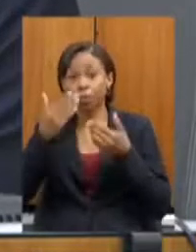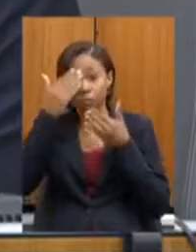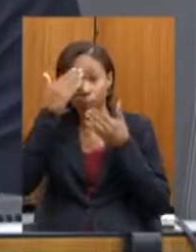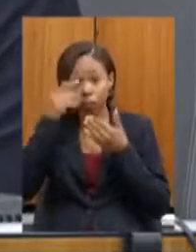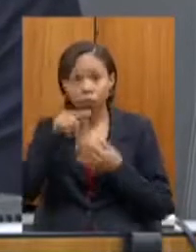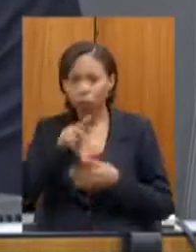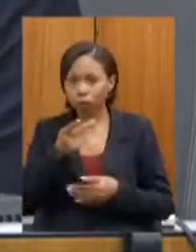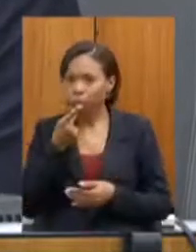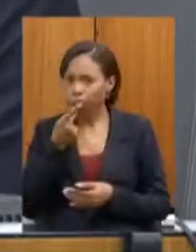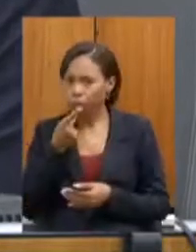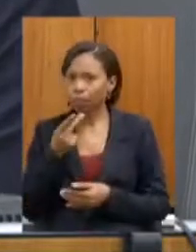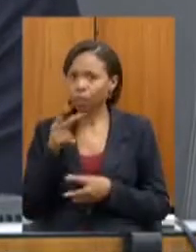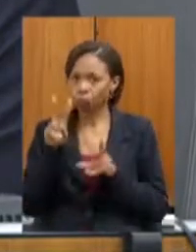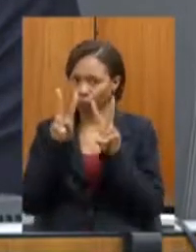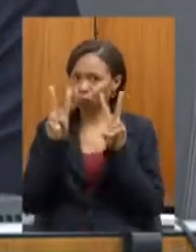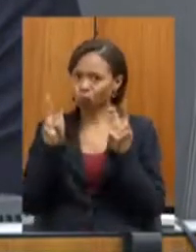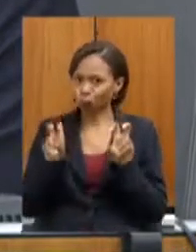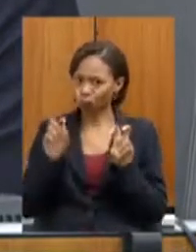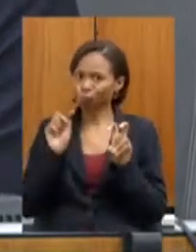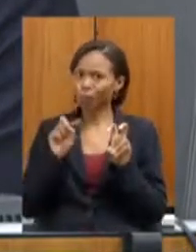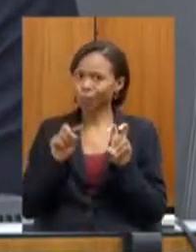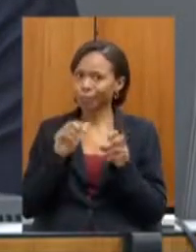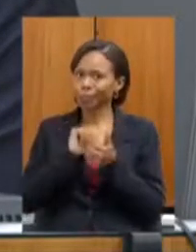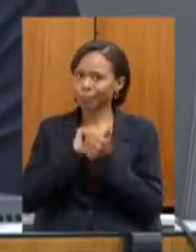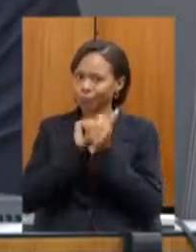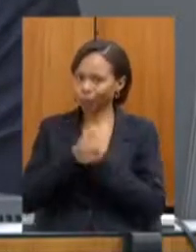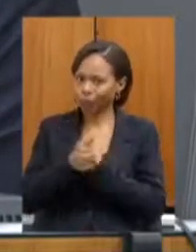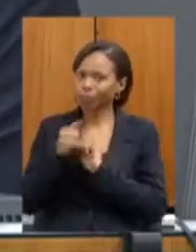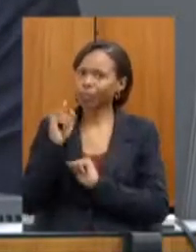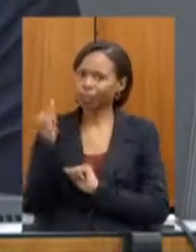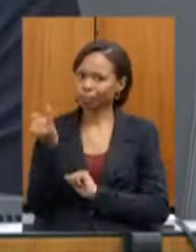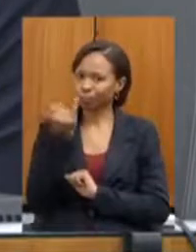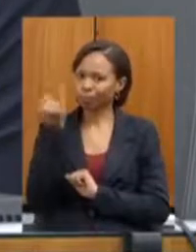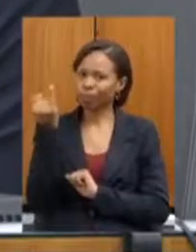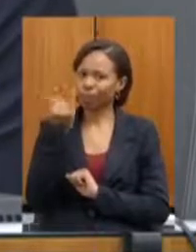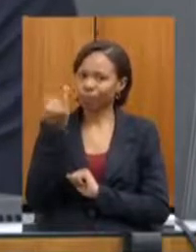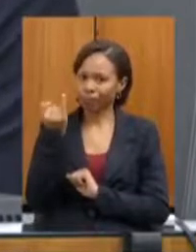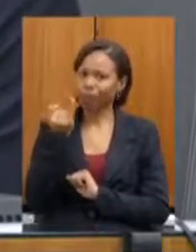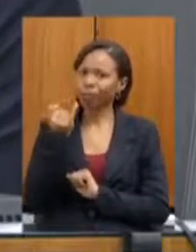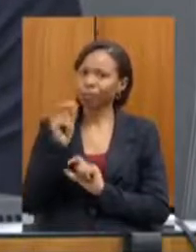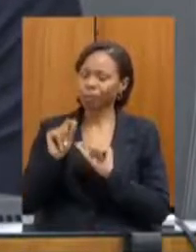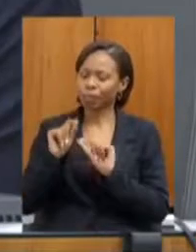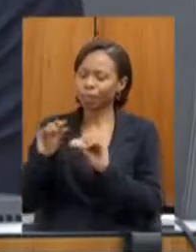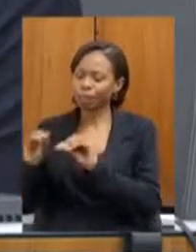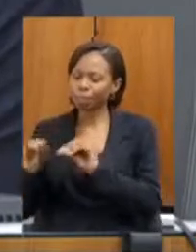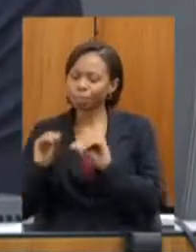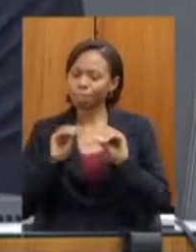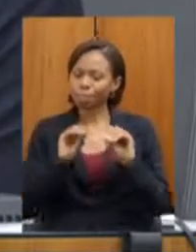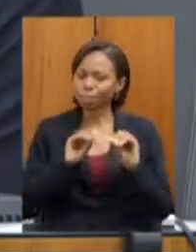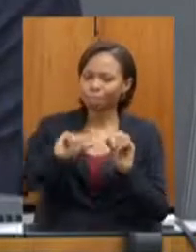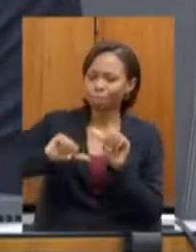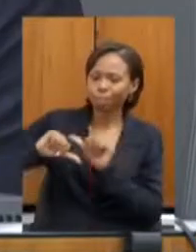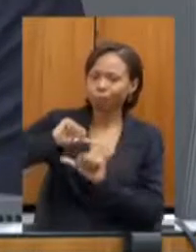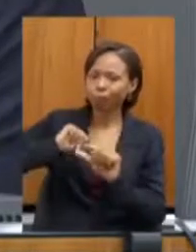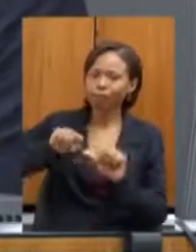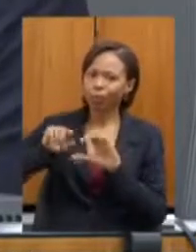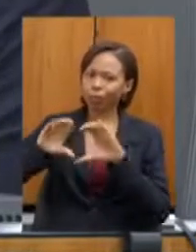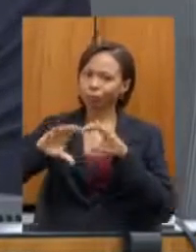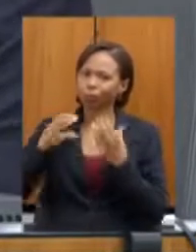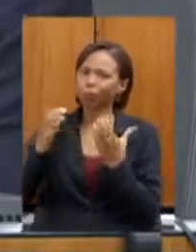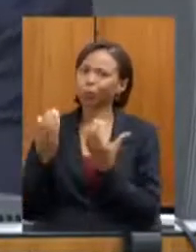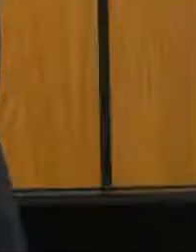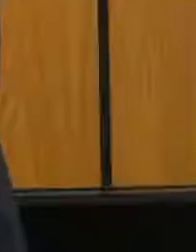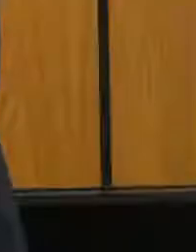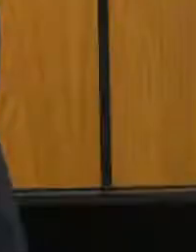atenção para esse tema que é fundamental para uma boa transição e para o sucesso da concessão do mineirinho